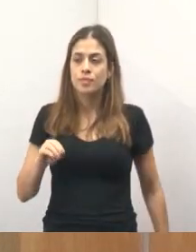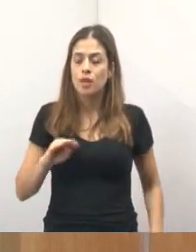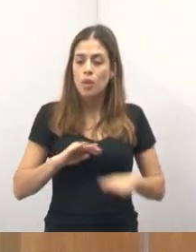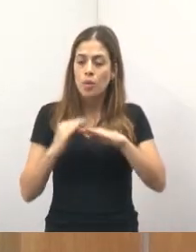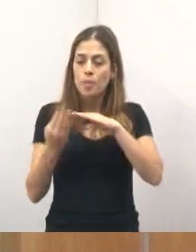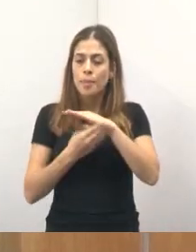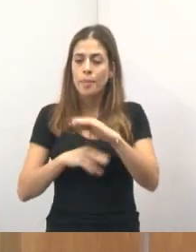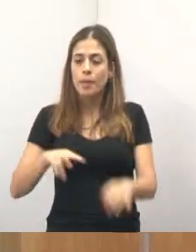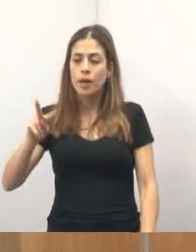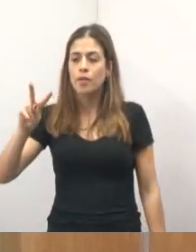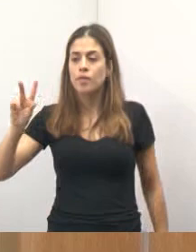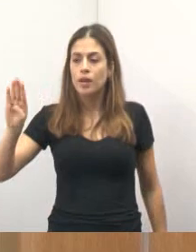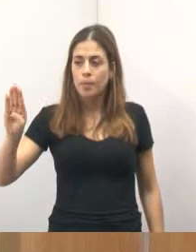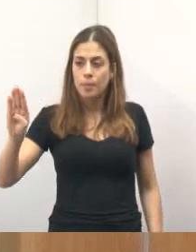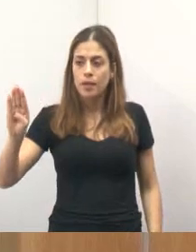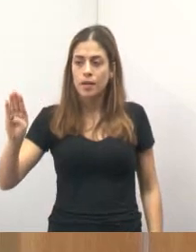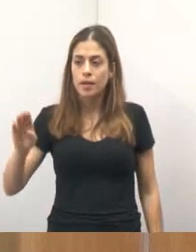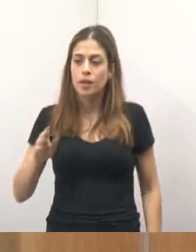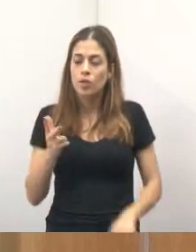vídeo de 50 segundos, por favor.